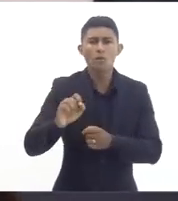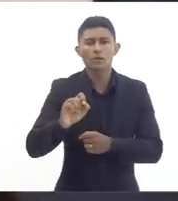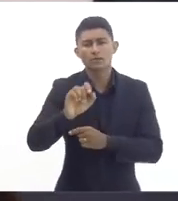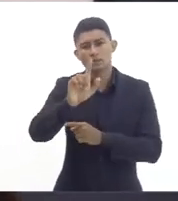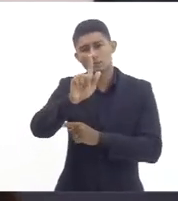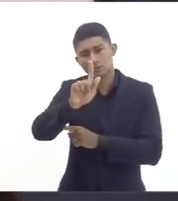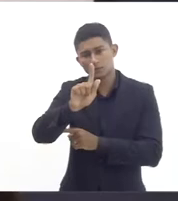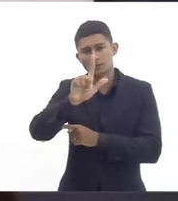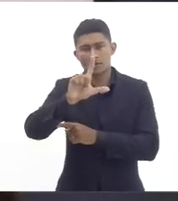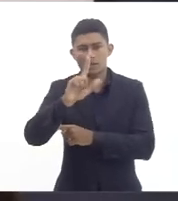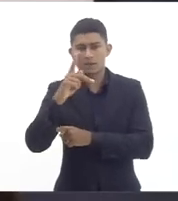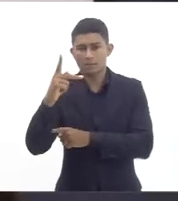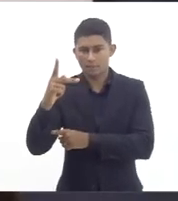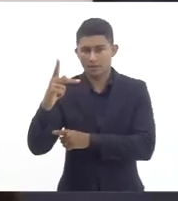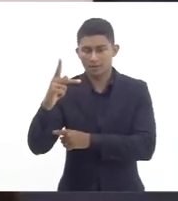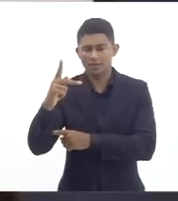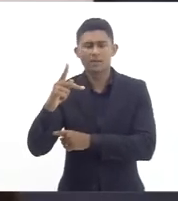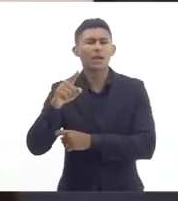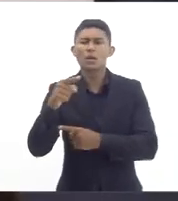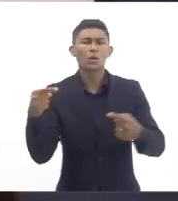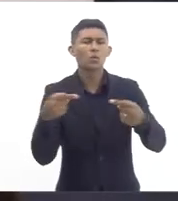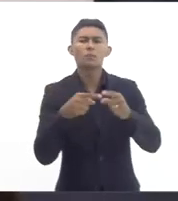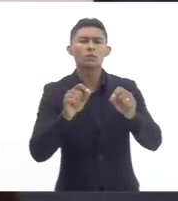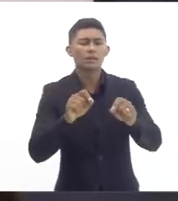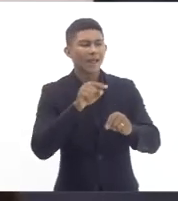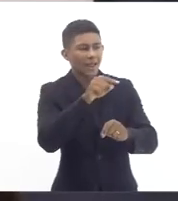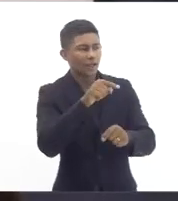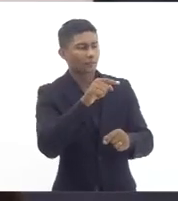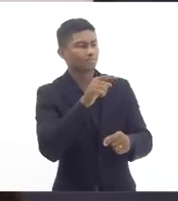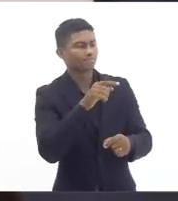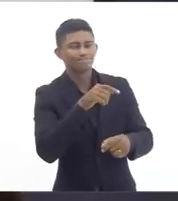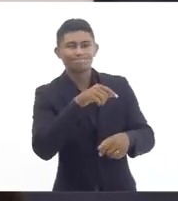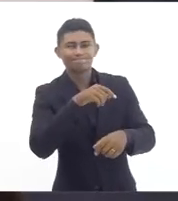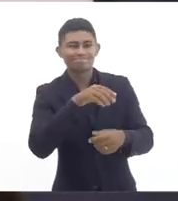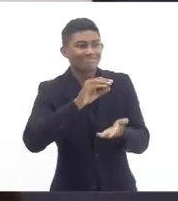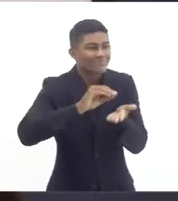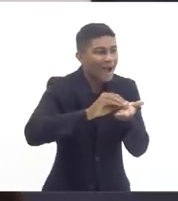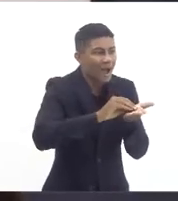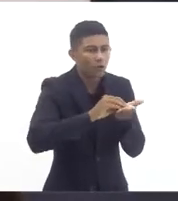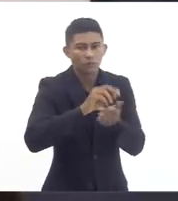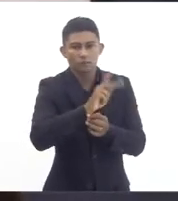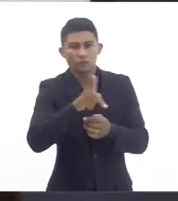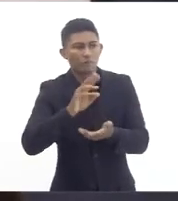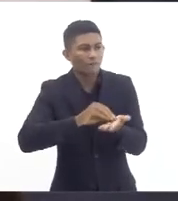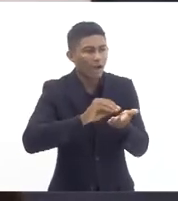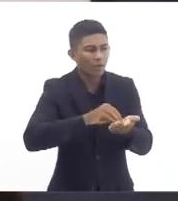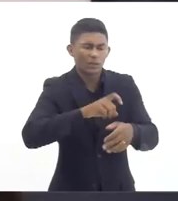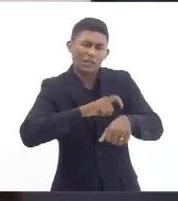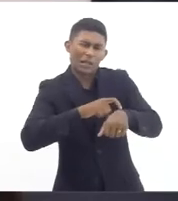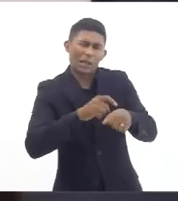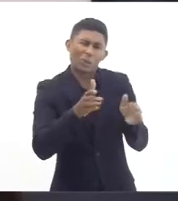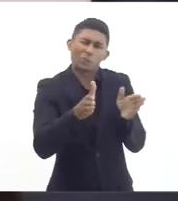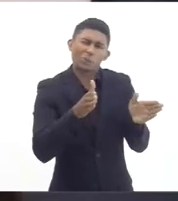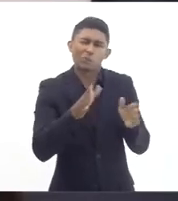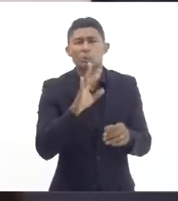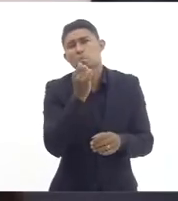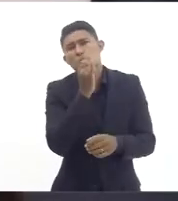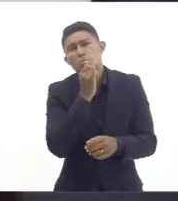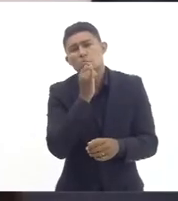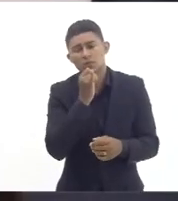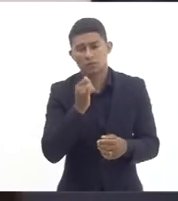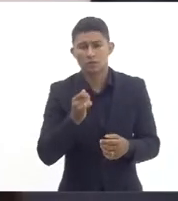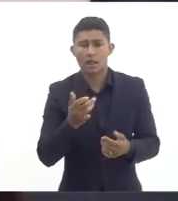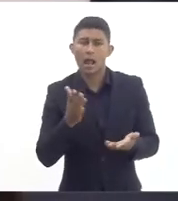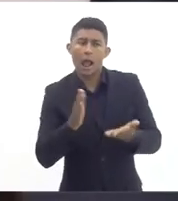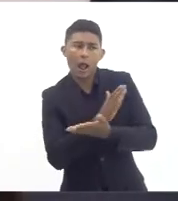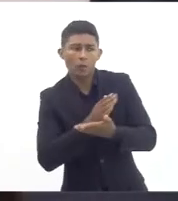era apenas para as carências temporárias aquelas carências fruto da por exemplo do atestado médico da licença